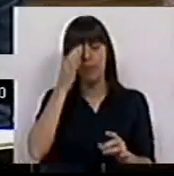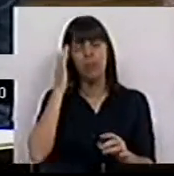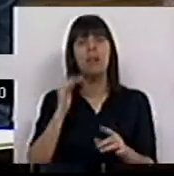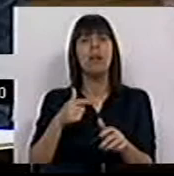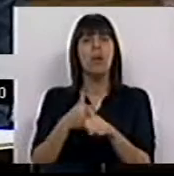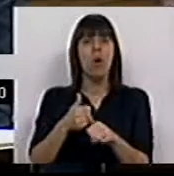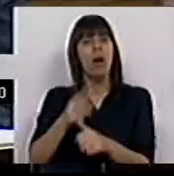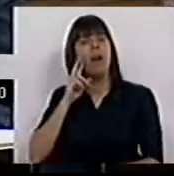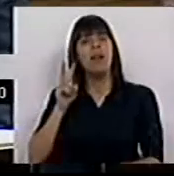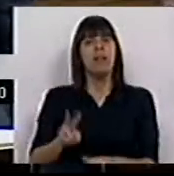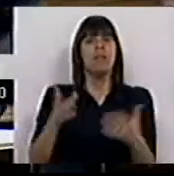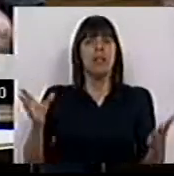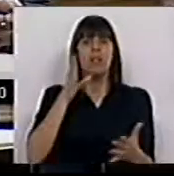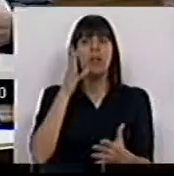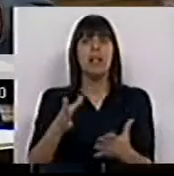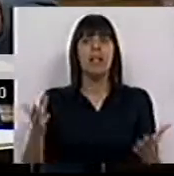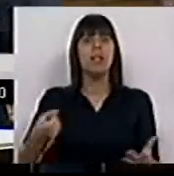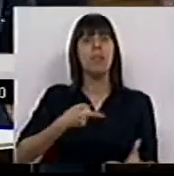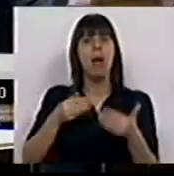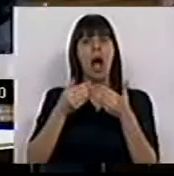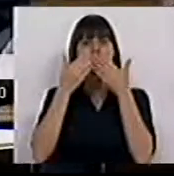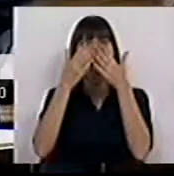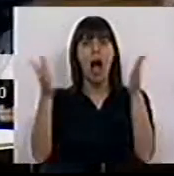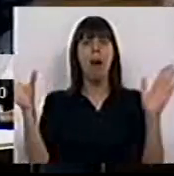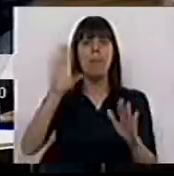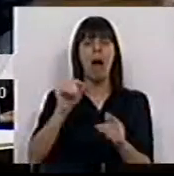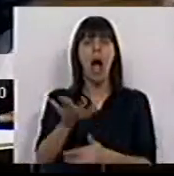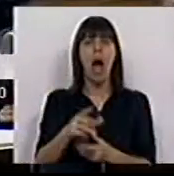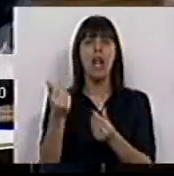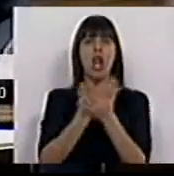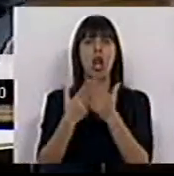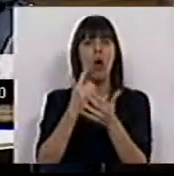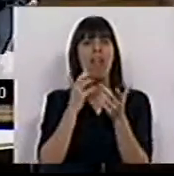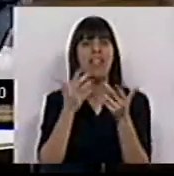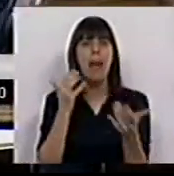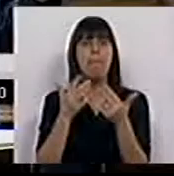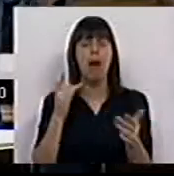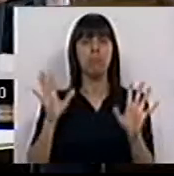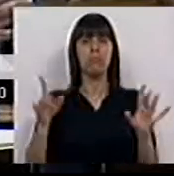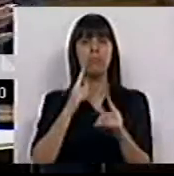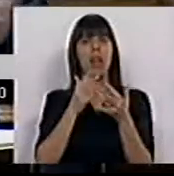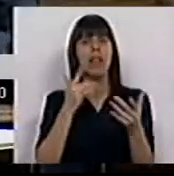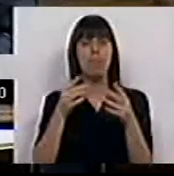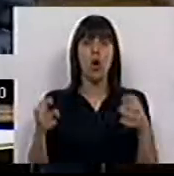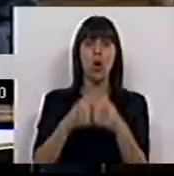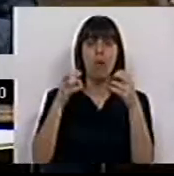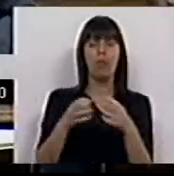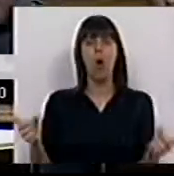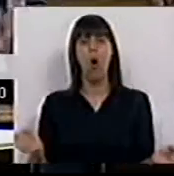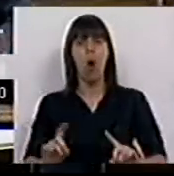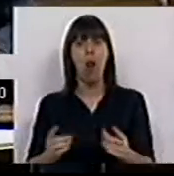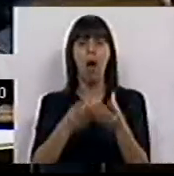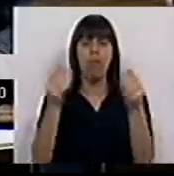acompanhamos a visão que diz que temos que abrir mais uma área de negócio na área dos diamantes. Quer sejam diamantes de conflito ou não,